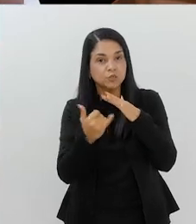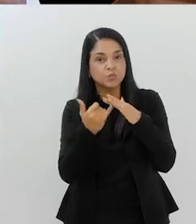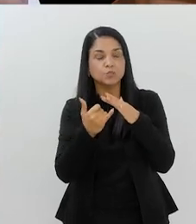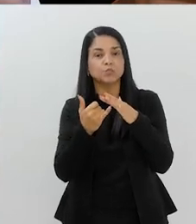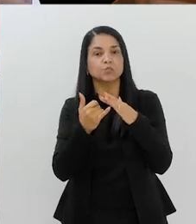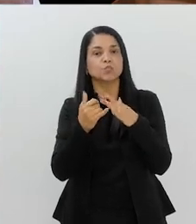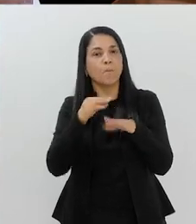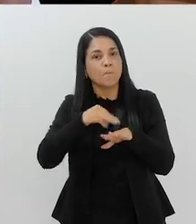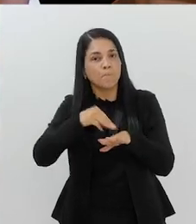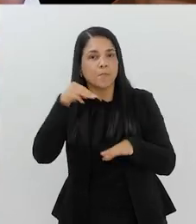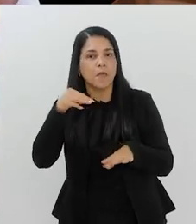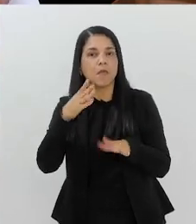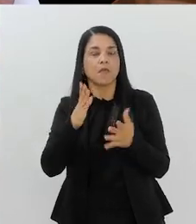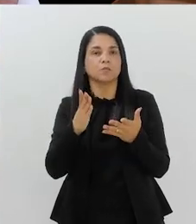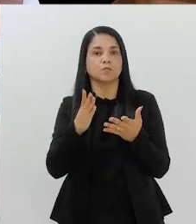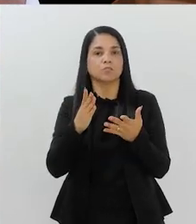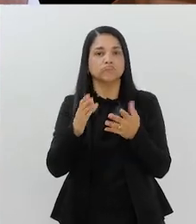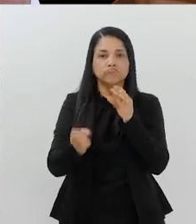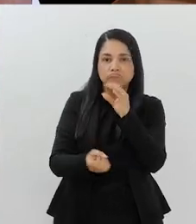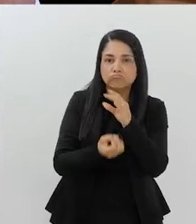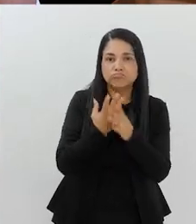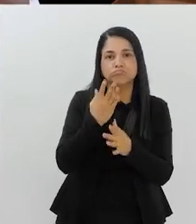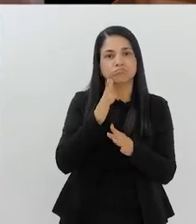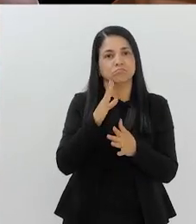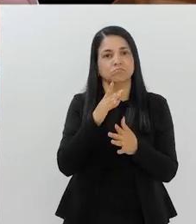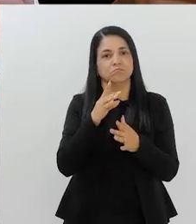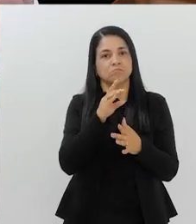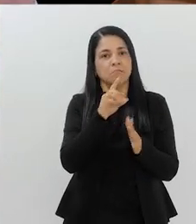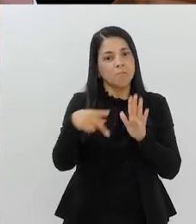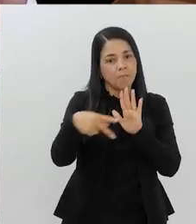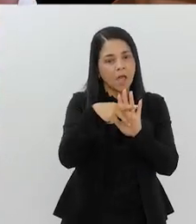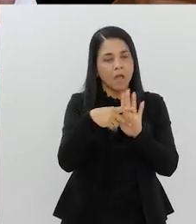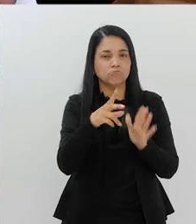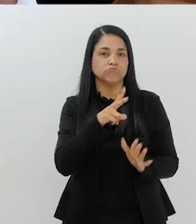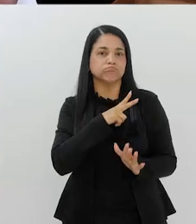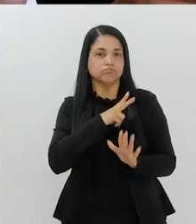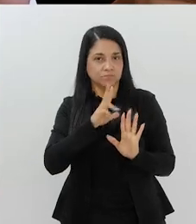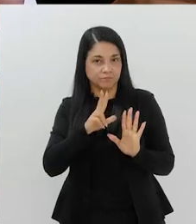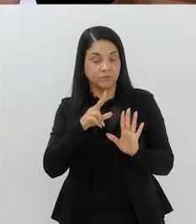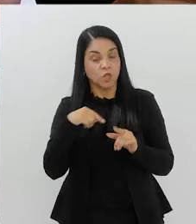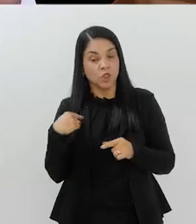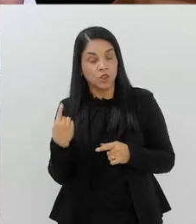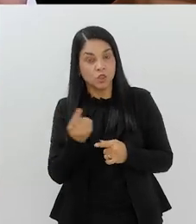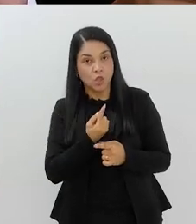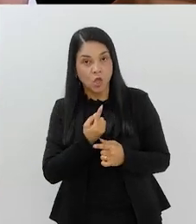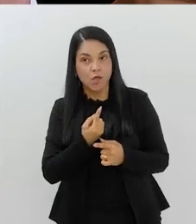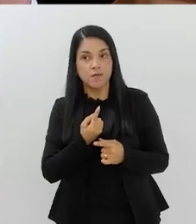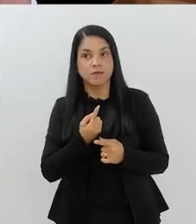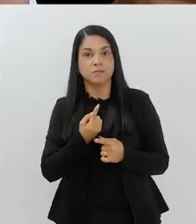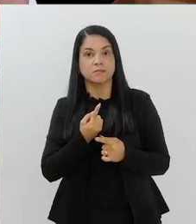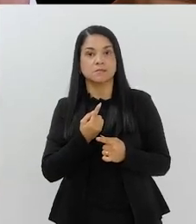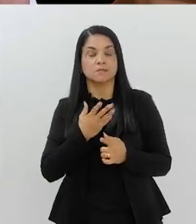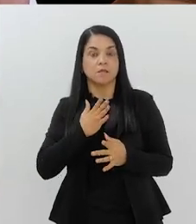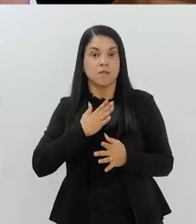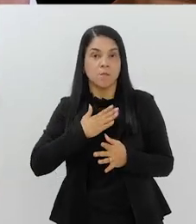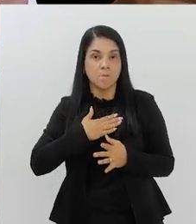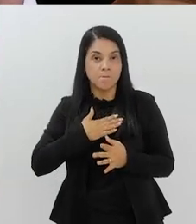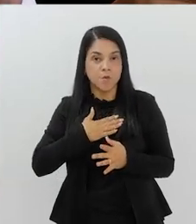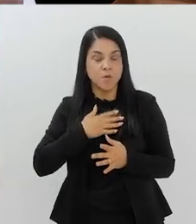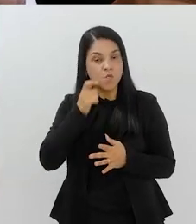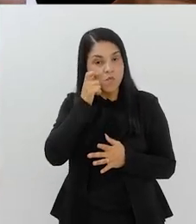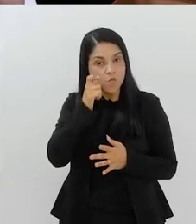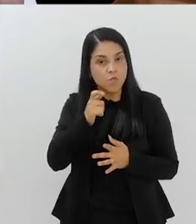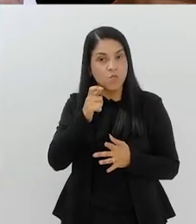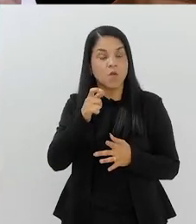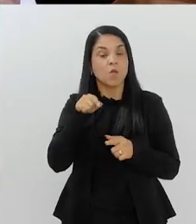o seu método, cria o seu método e tal. Eu acho que nós devemos tratar, é o meu interesse,